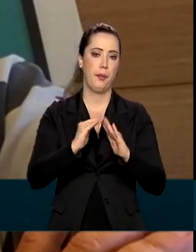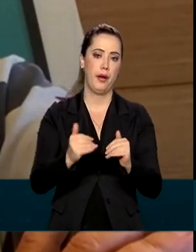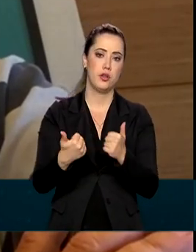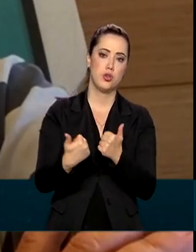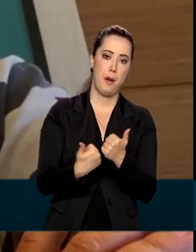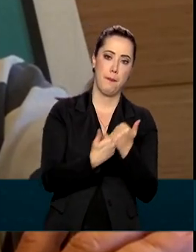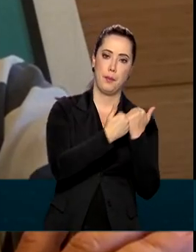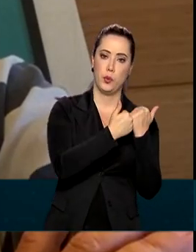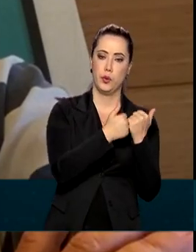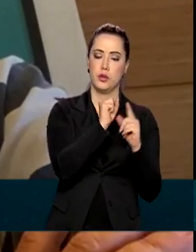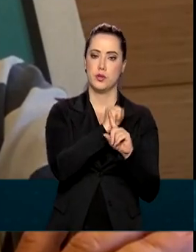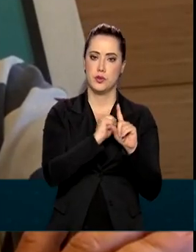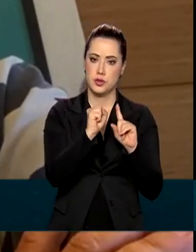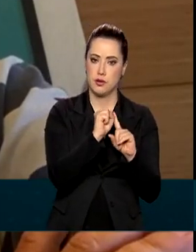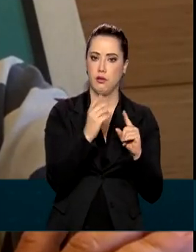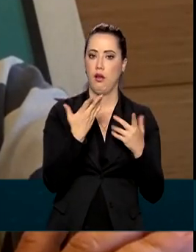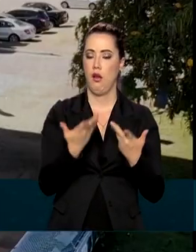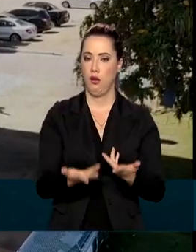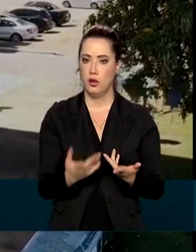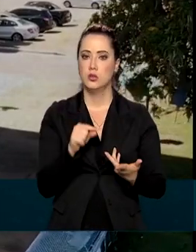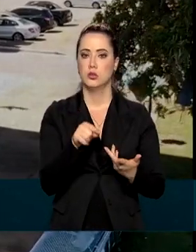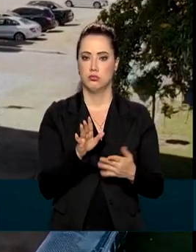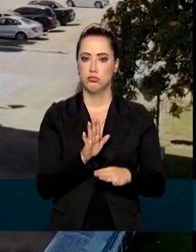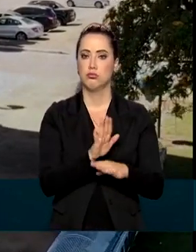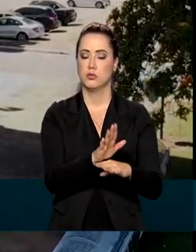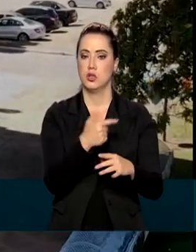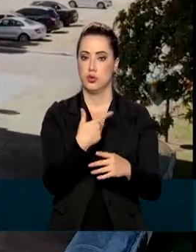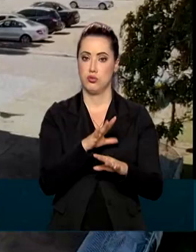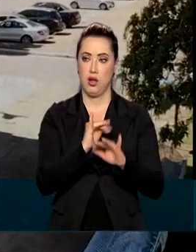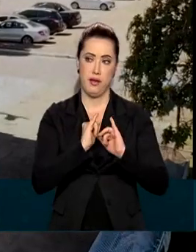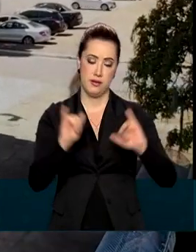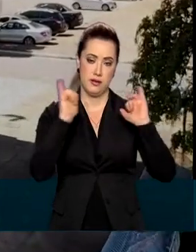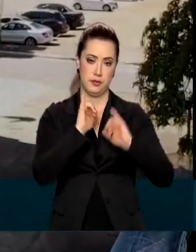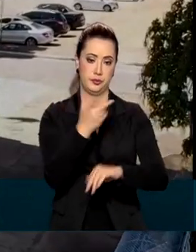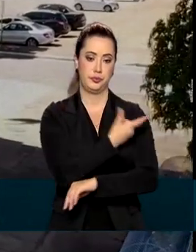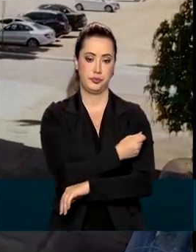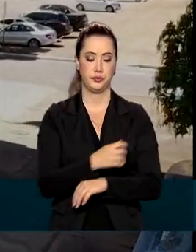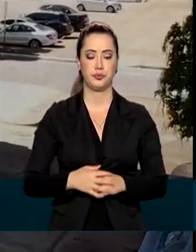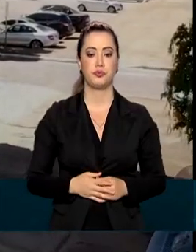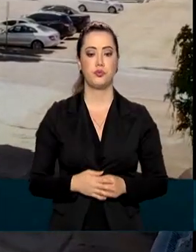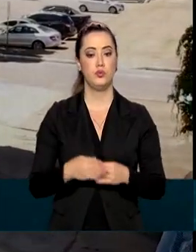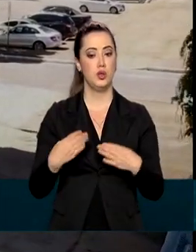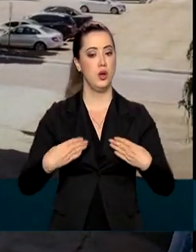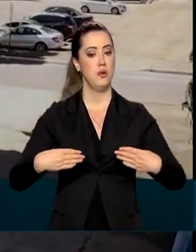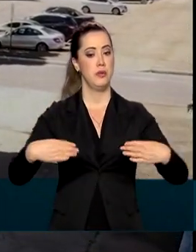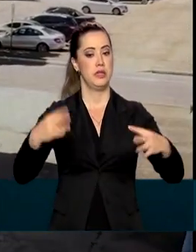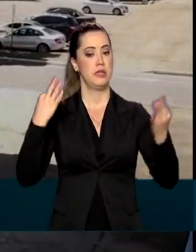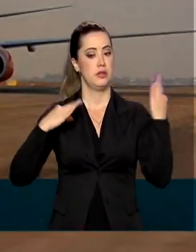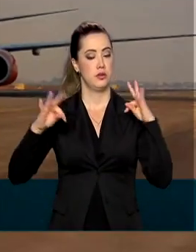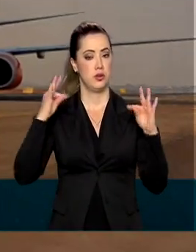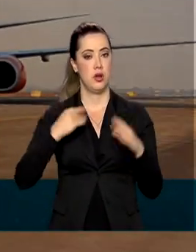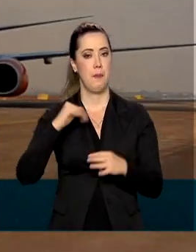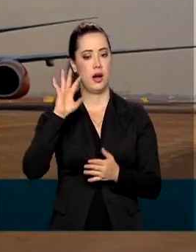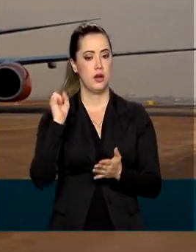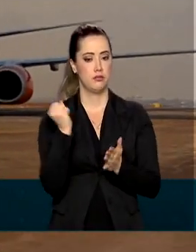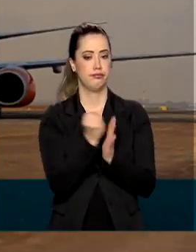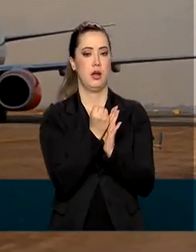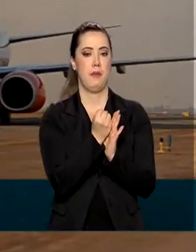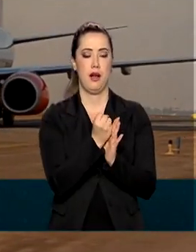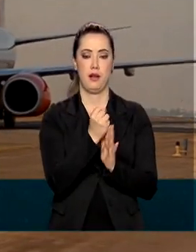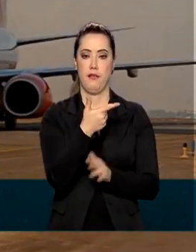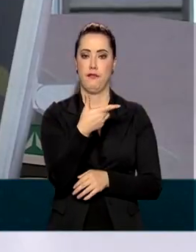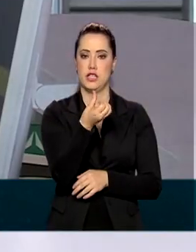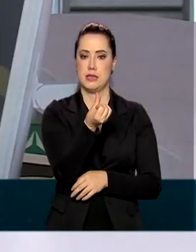sociedade, às campanhas de vacinação. O Ministério do Turismo já emitiu no país mais de 26 mil selos que identificam